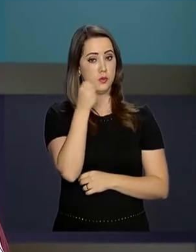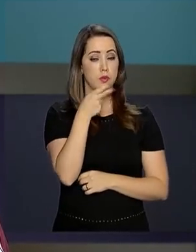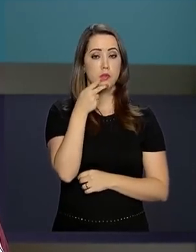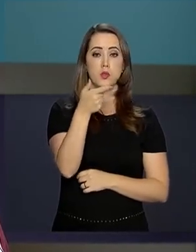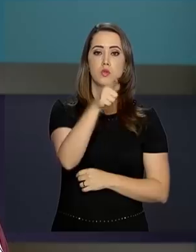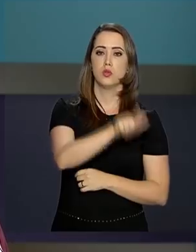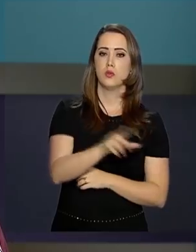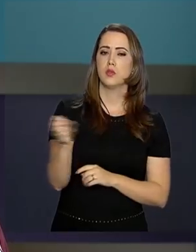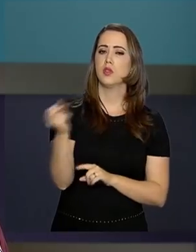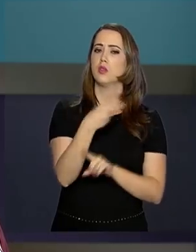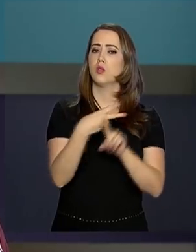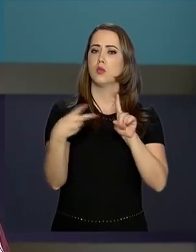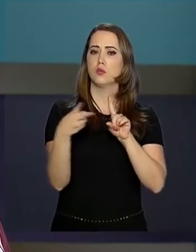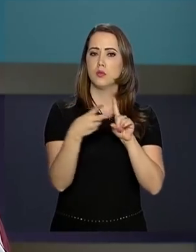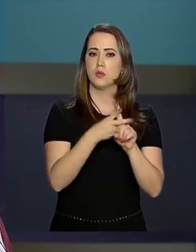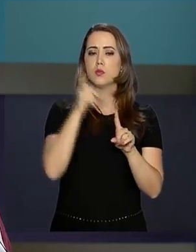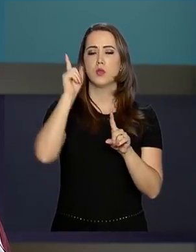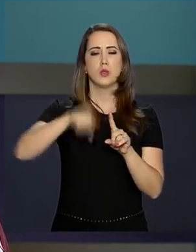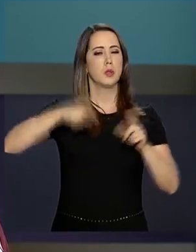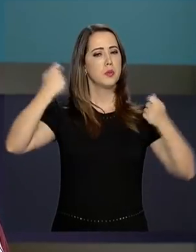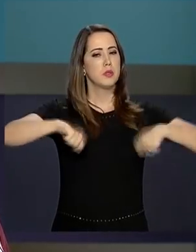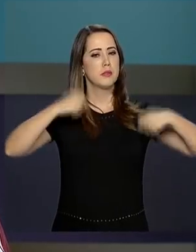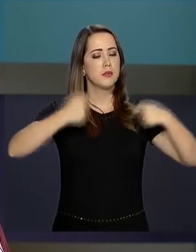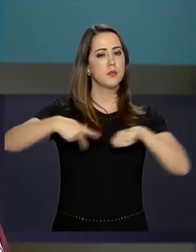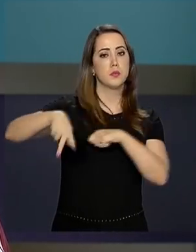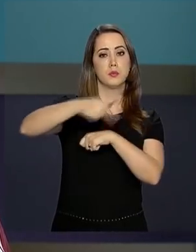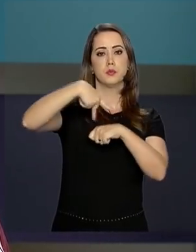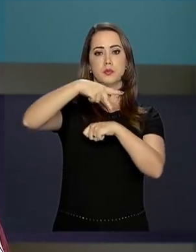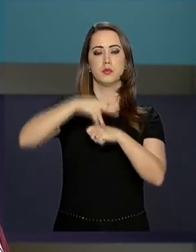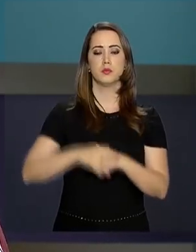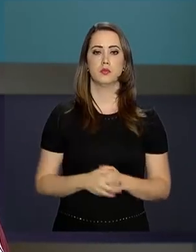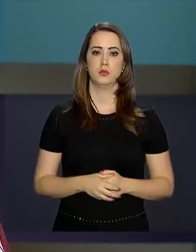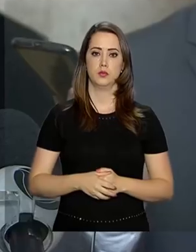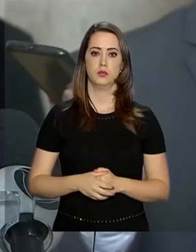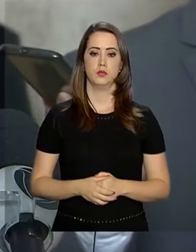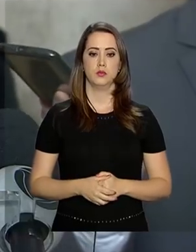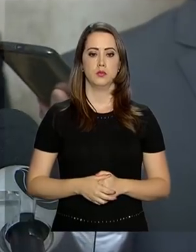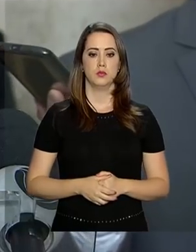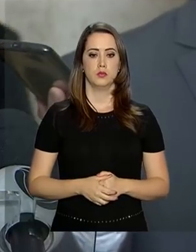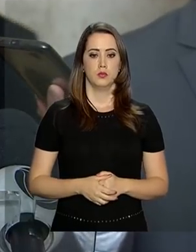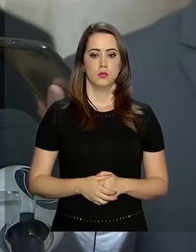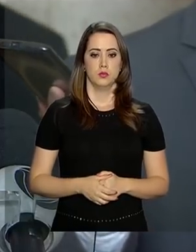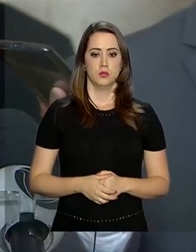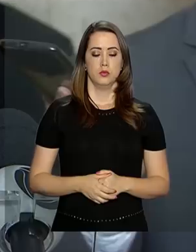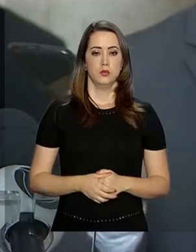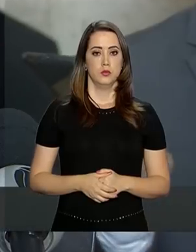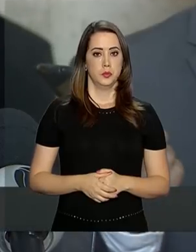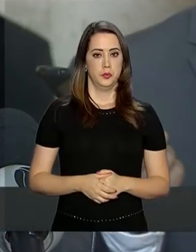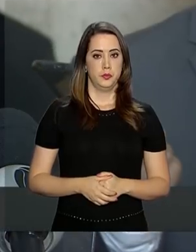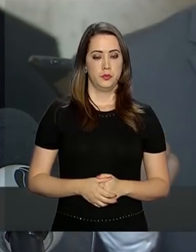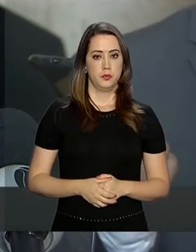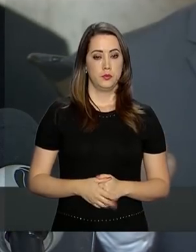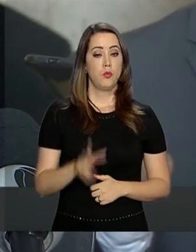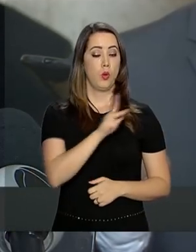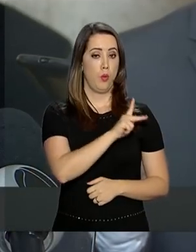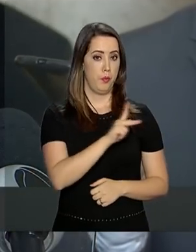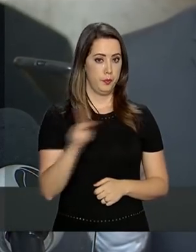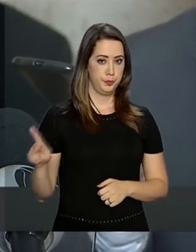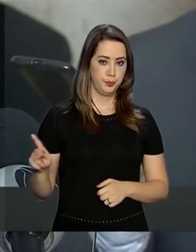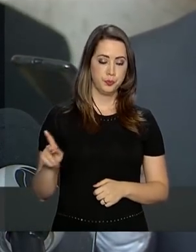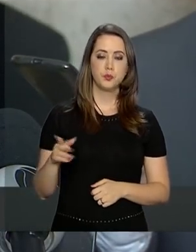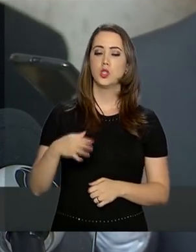reafirmou que a nova Previdência é uma necessidade do país. O presidente ficou muito satisfeito.